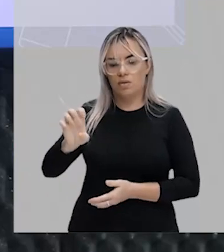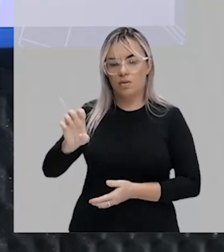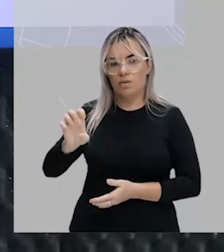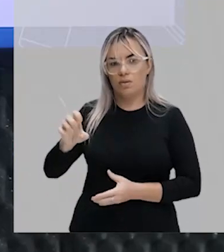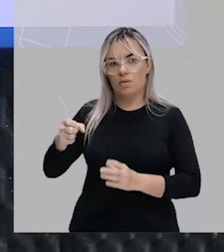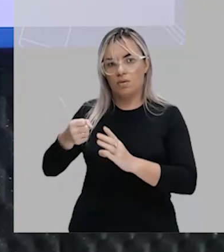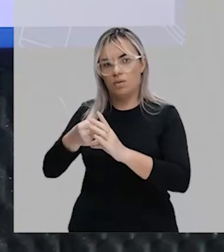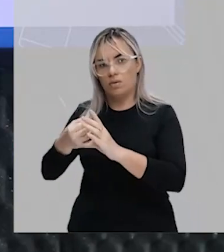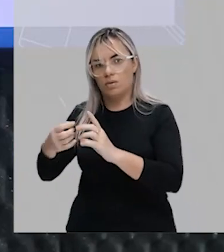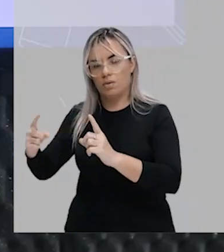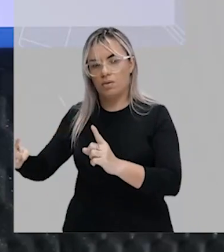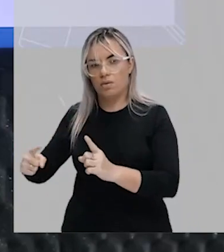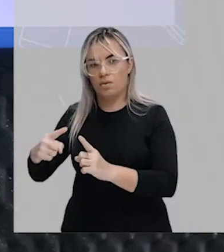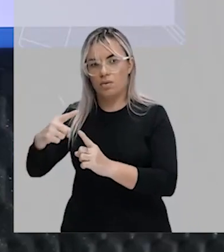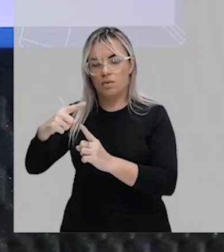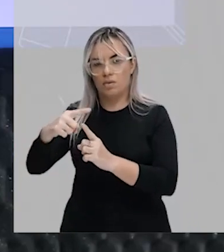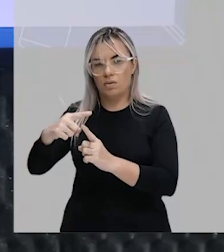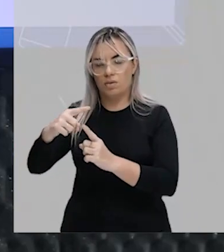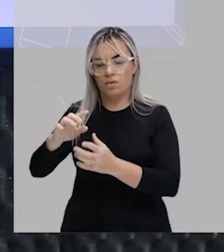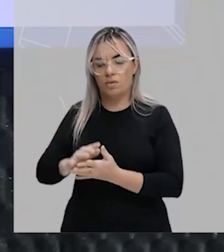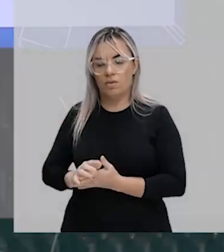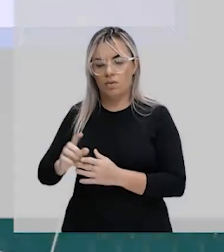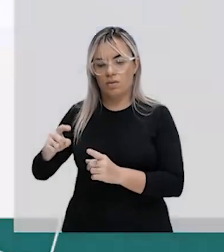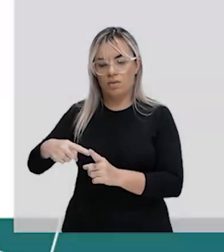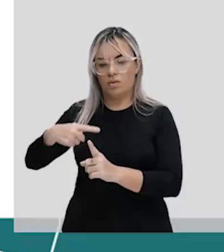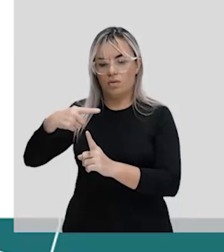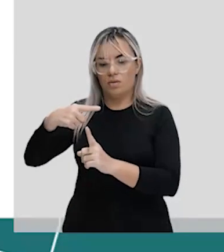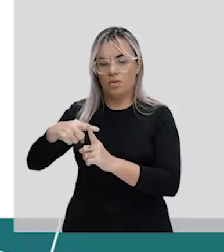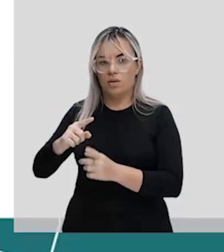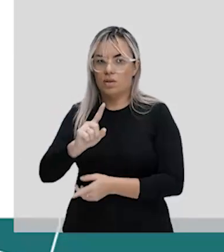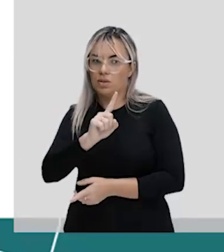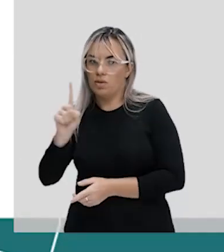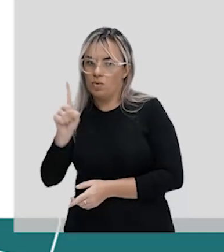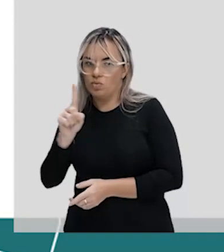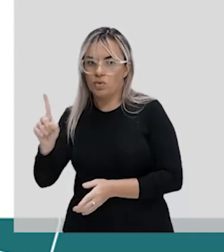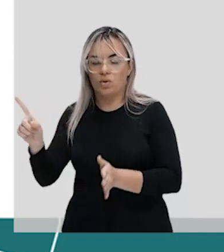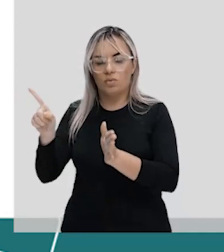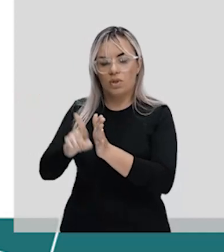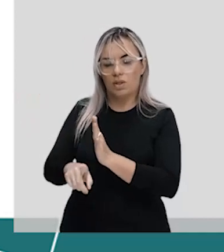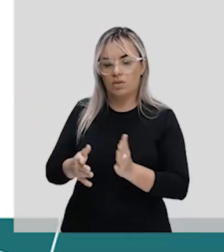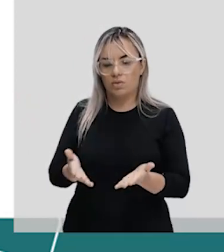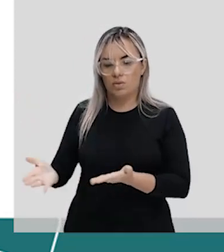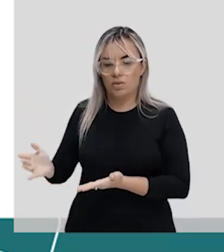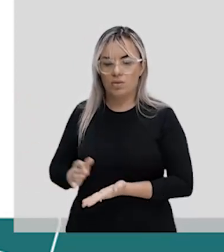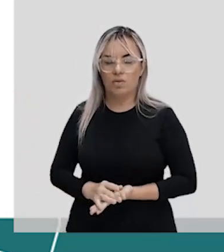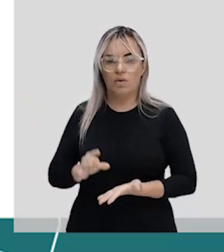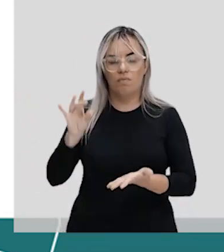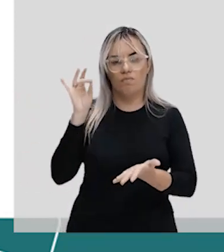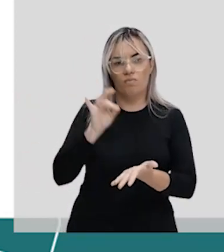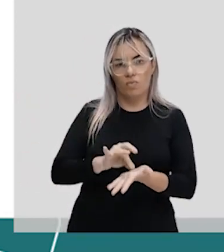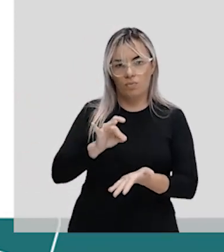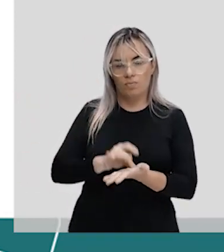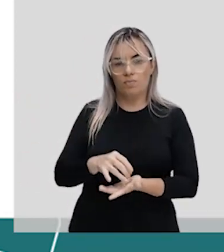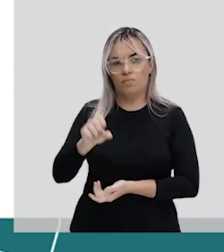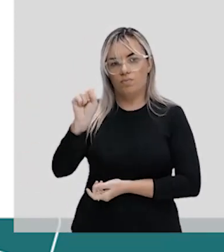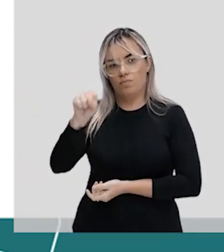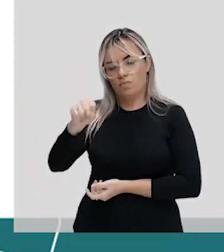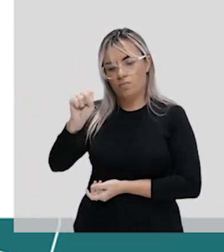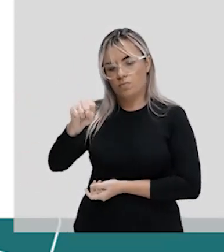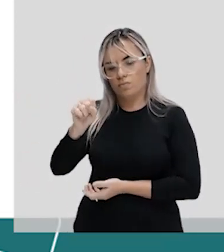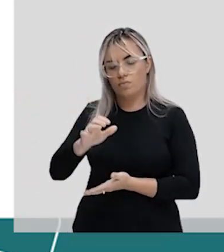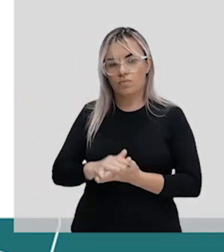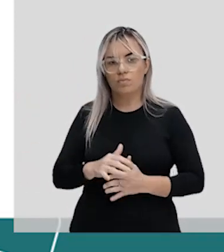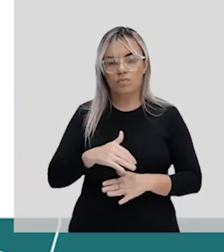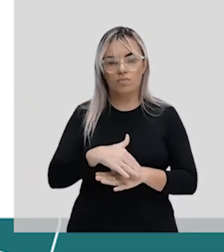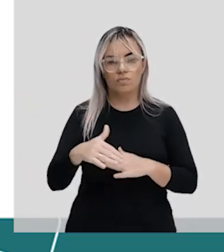inteiros, né? Com essa característica de serem não negativos. E aí, gente? Isso é verdade? Sim, é verdade. Está